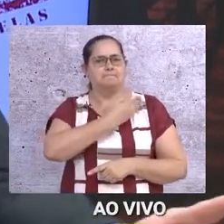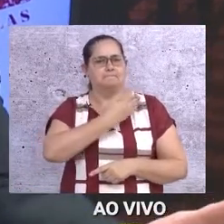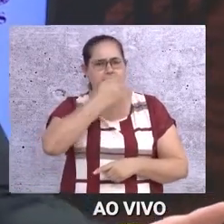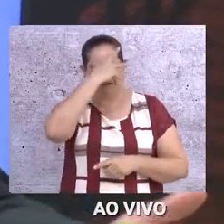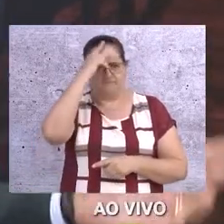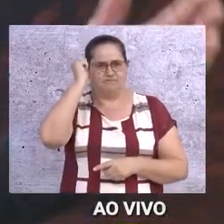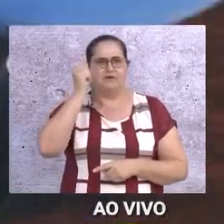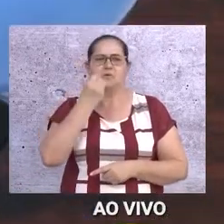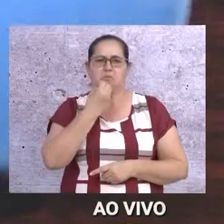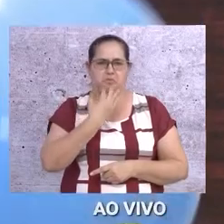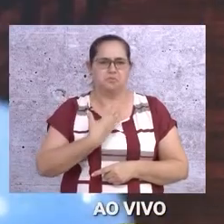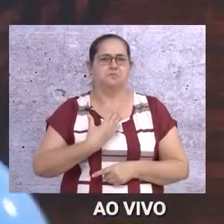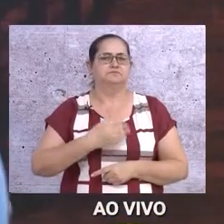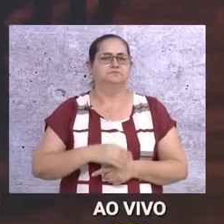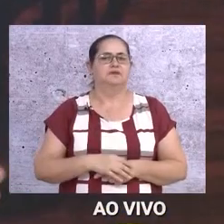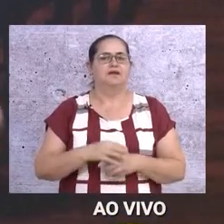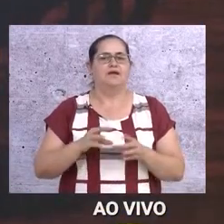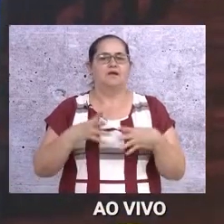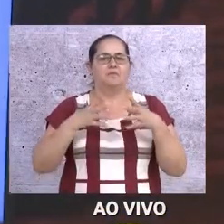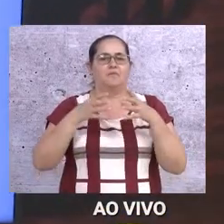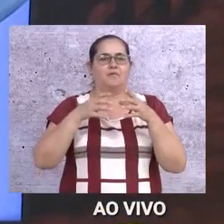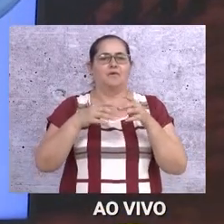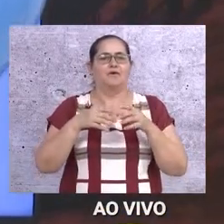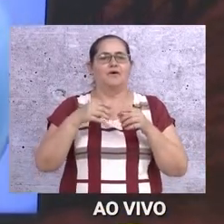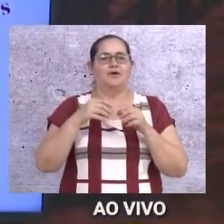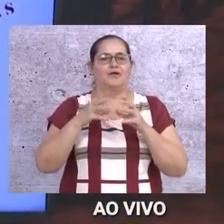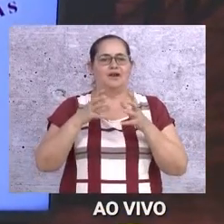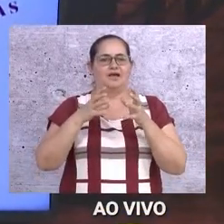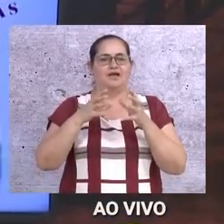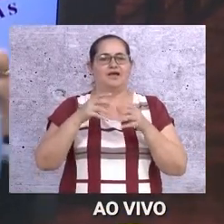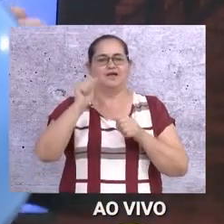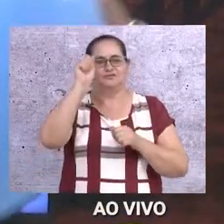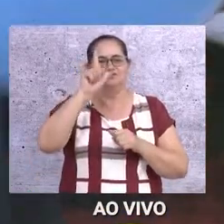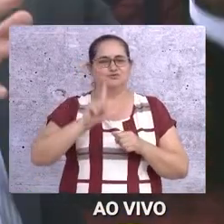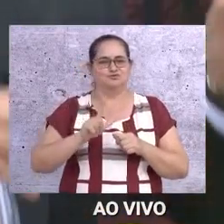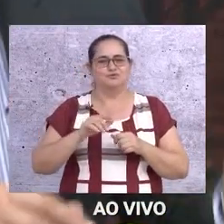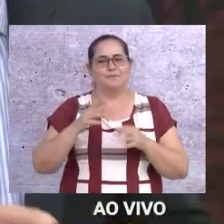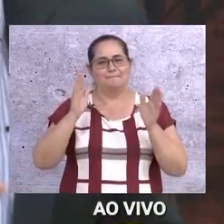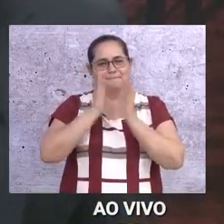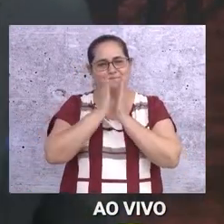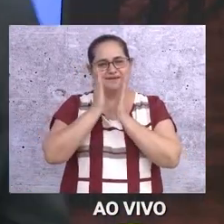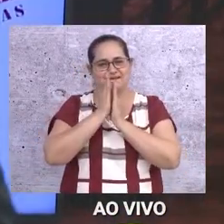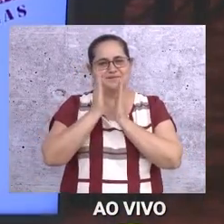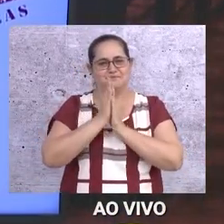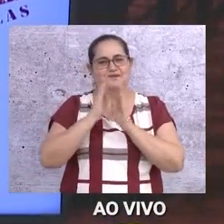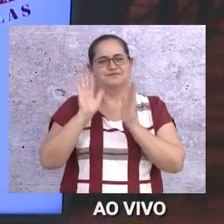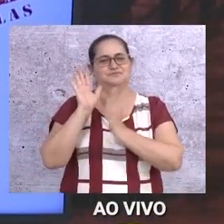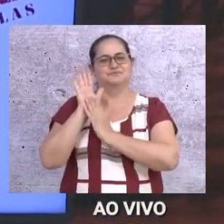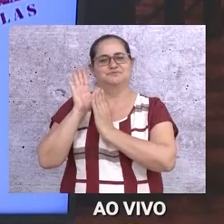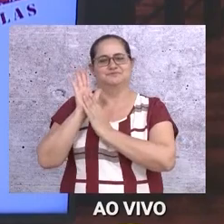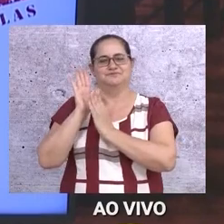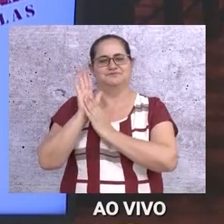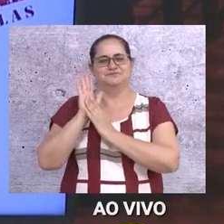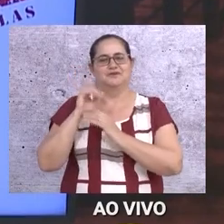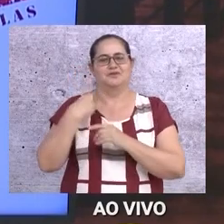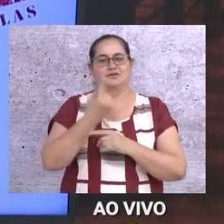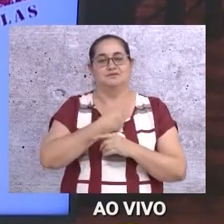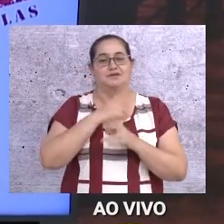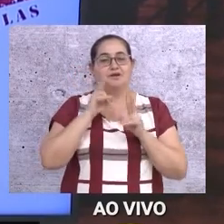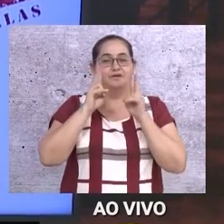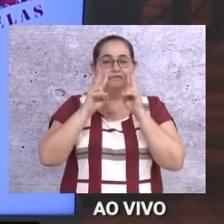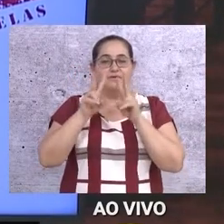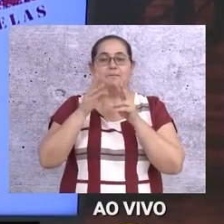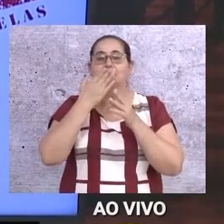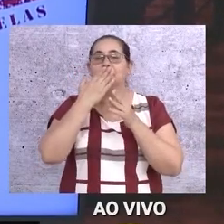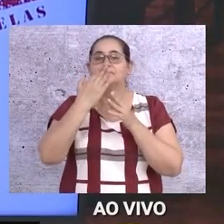bola azul para esse deputado, deputado Rafael Silva. Um beijo no seu coração. Parabéns por esse projeto. E vamos ficar de olho agora,